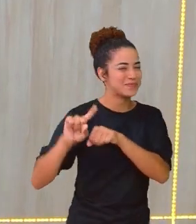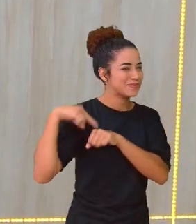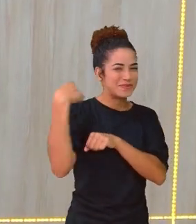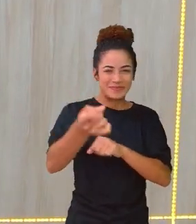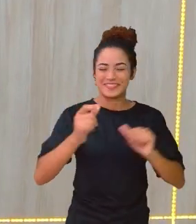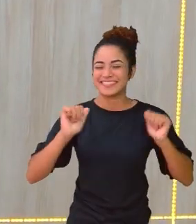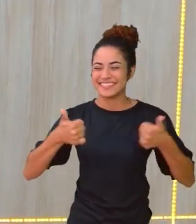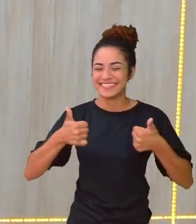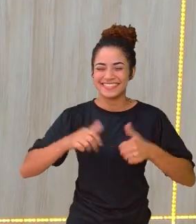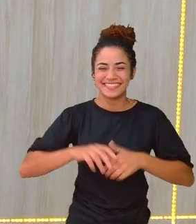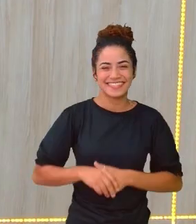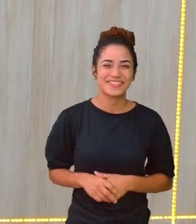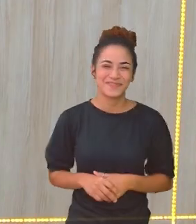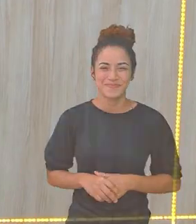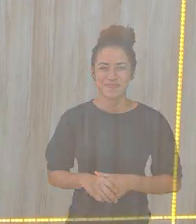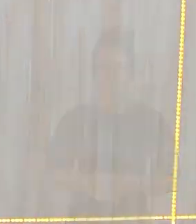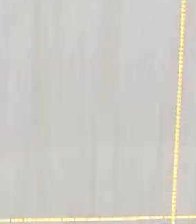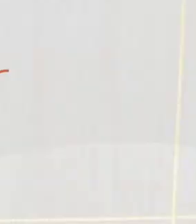próxima aula.